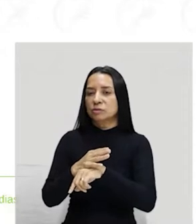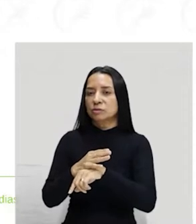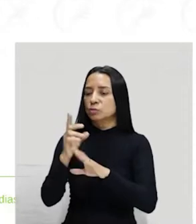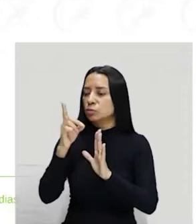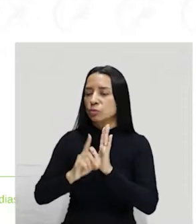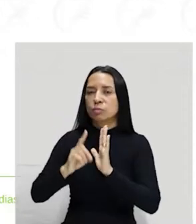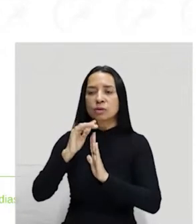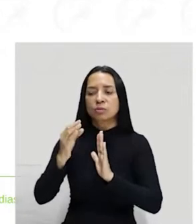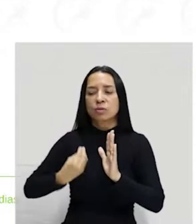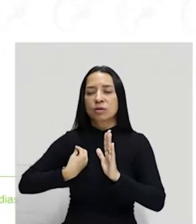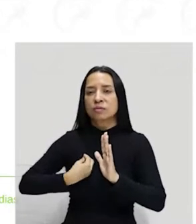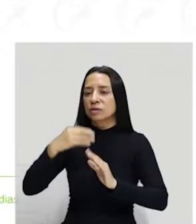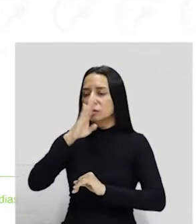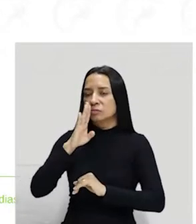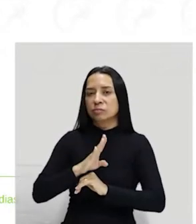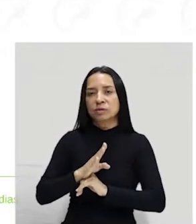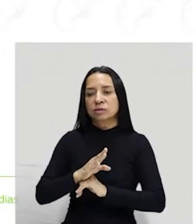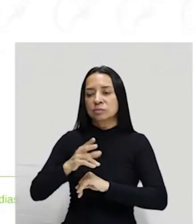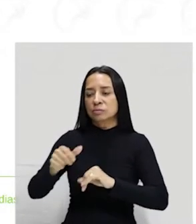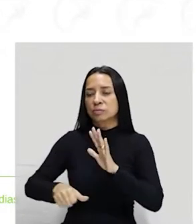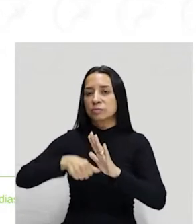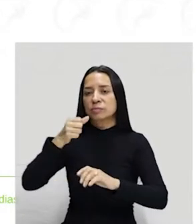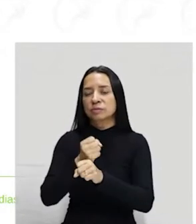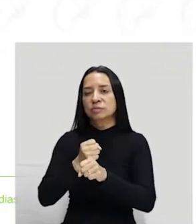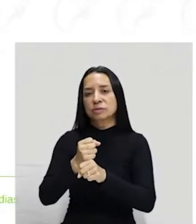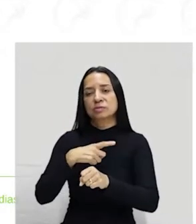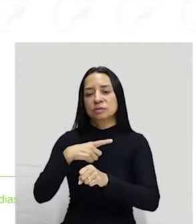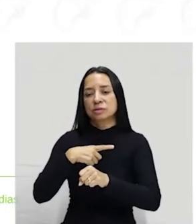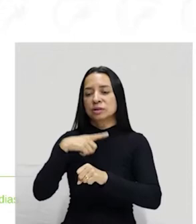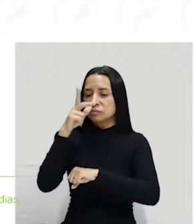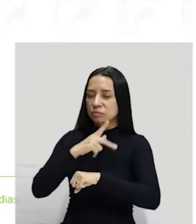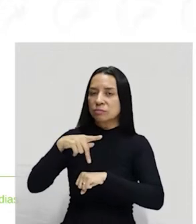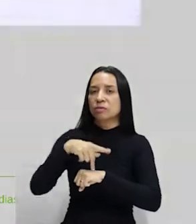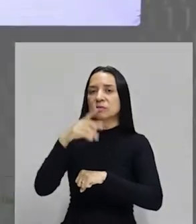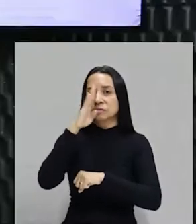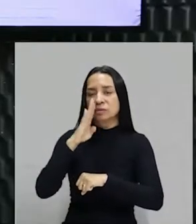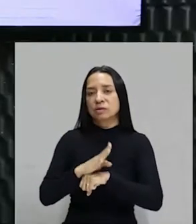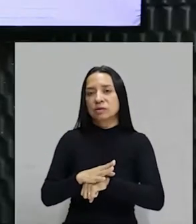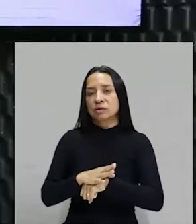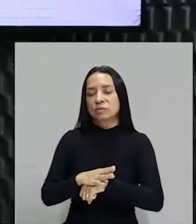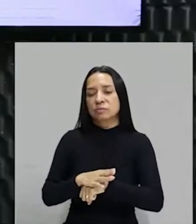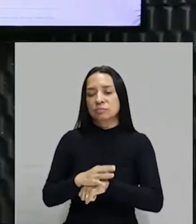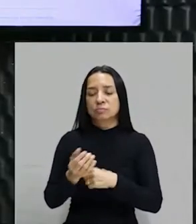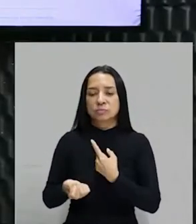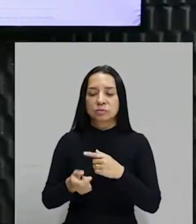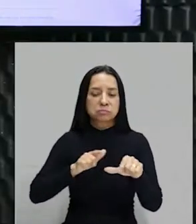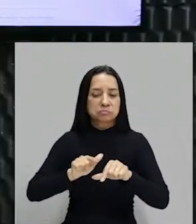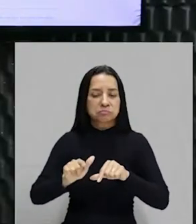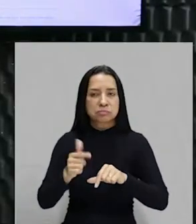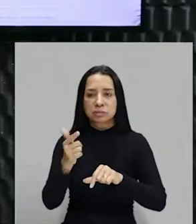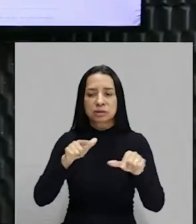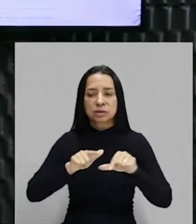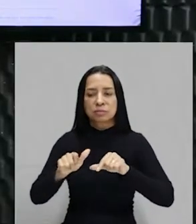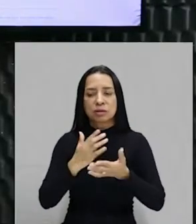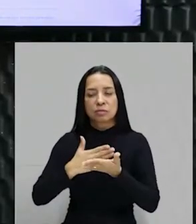do Brasil nos primeiros anos que ele esteve no país. Por quê? Porque ele acabou não trabalhando diretamente com o que ele veio fazer. Oh, estou sem trabalho? Então, vou